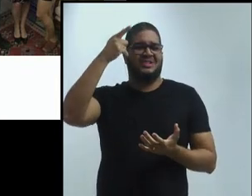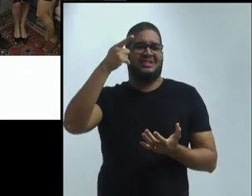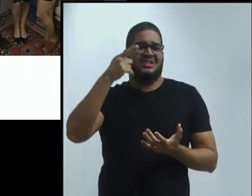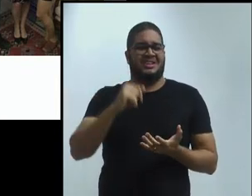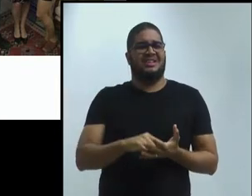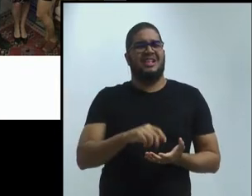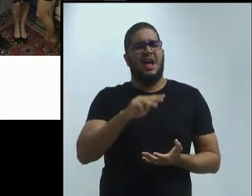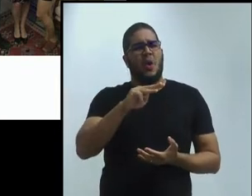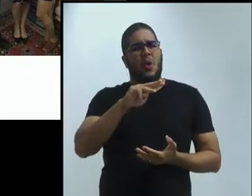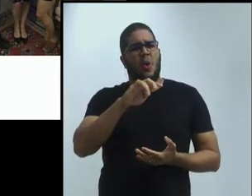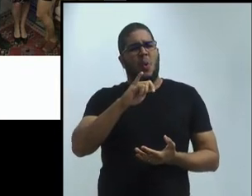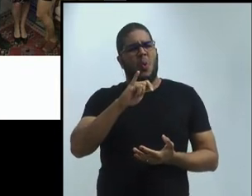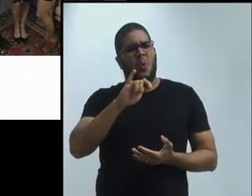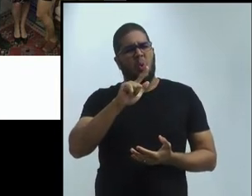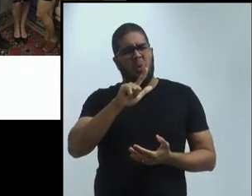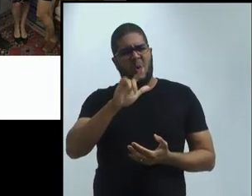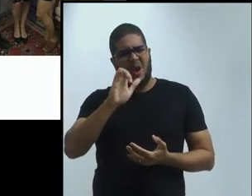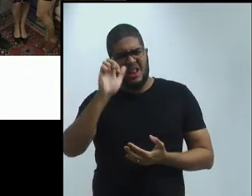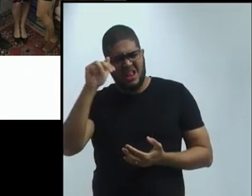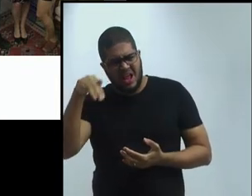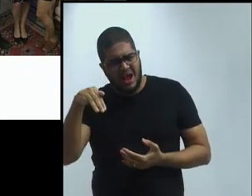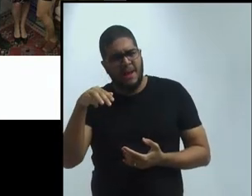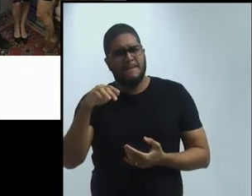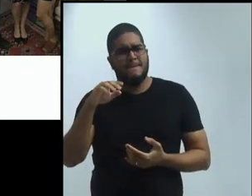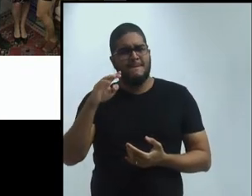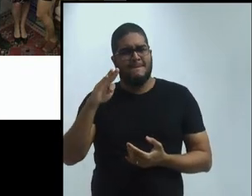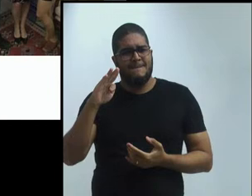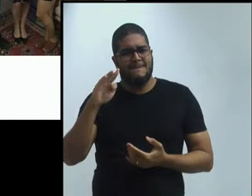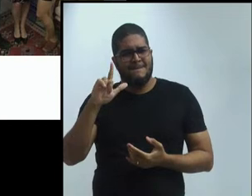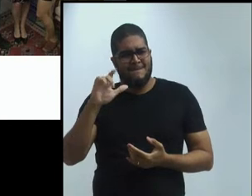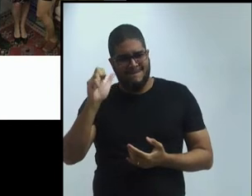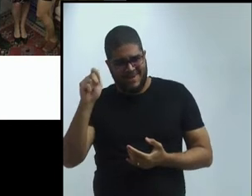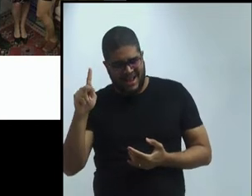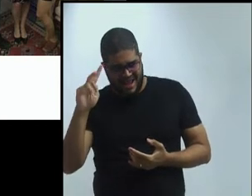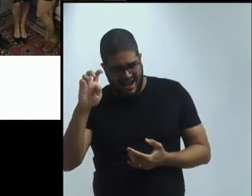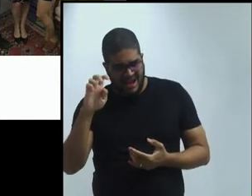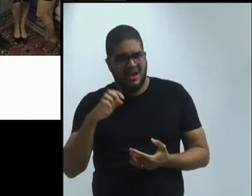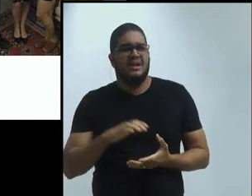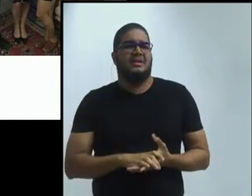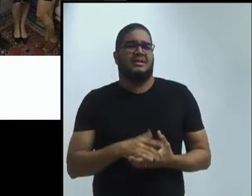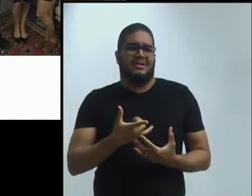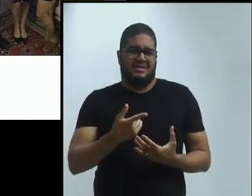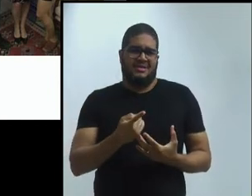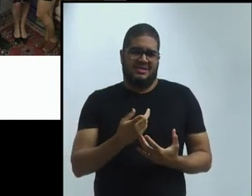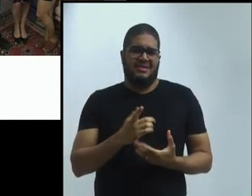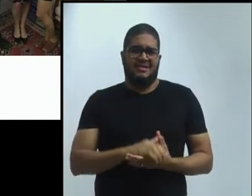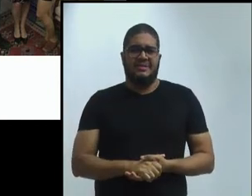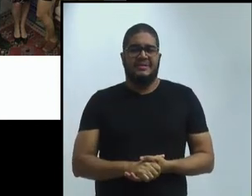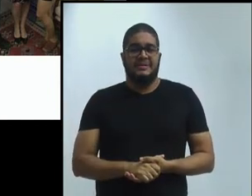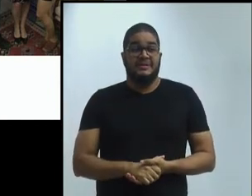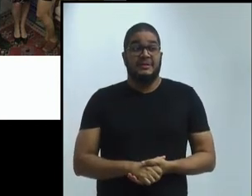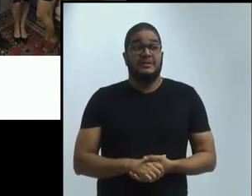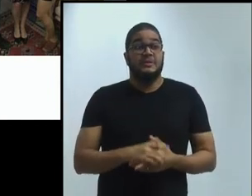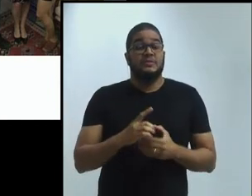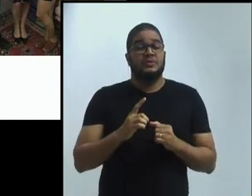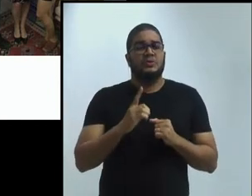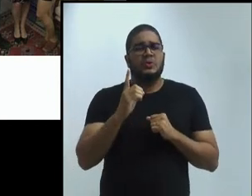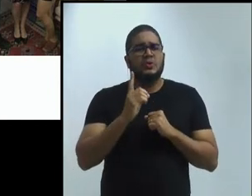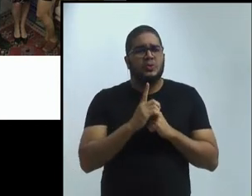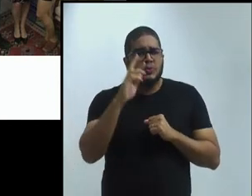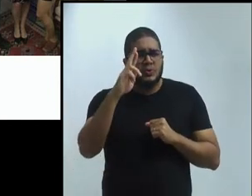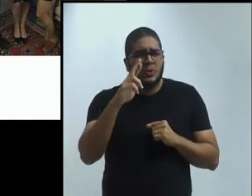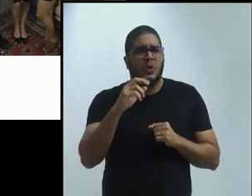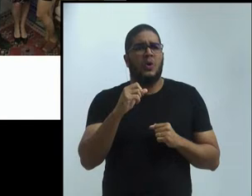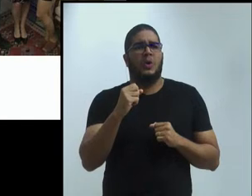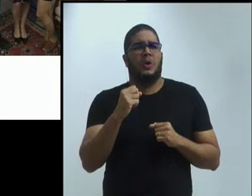Blake, que elas foram escritas para serem cantadas. Bom, o doutorado em Toulouse, na França, foi outra